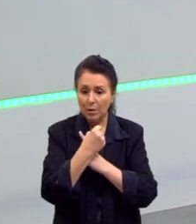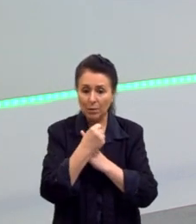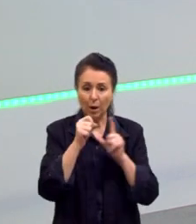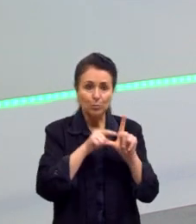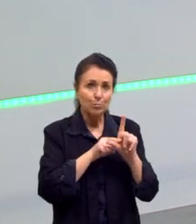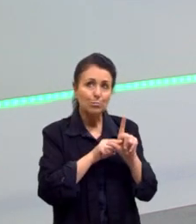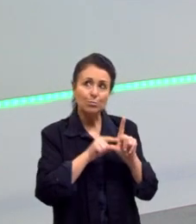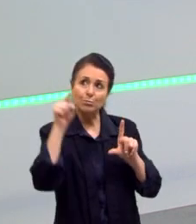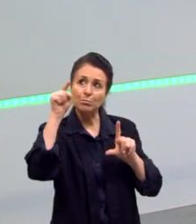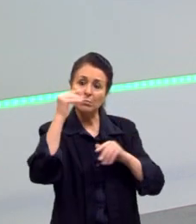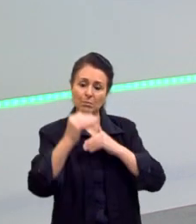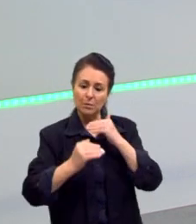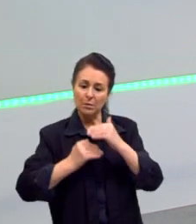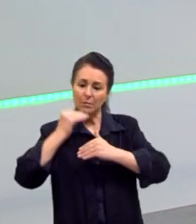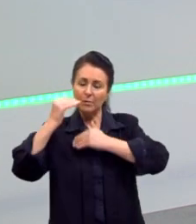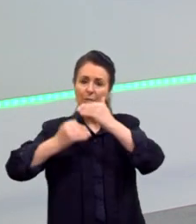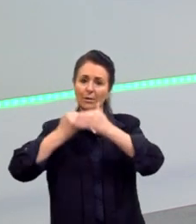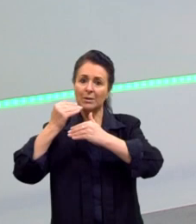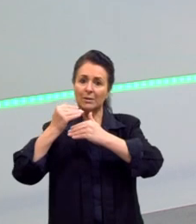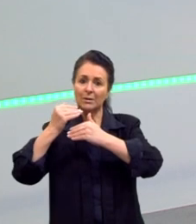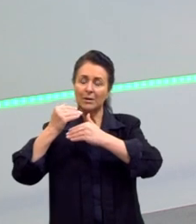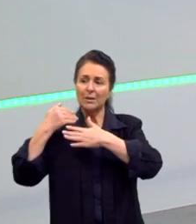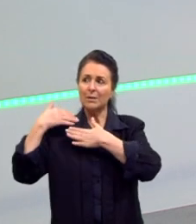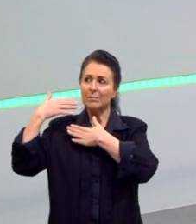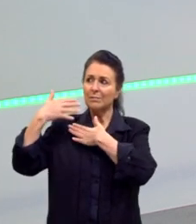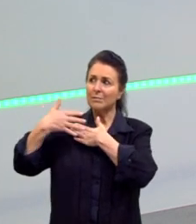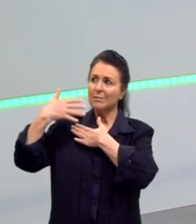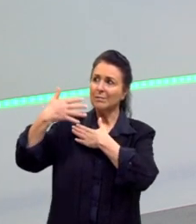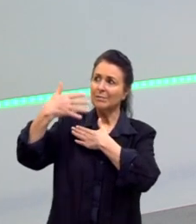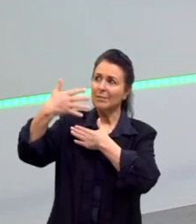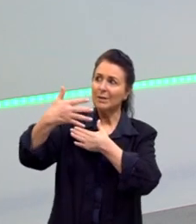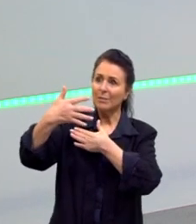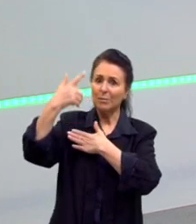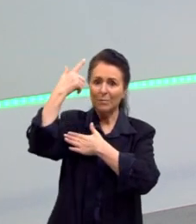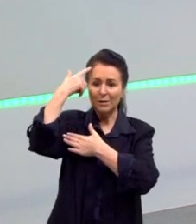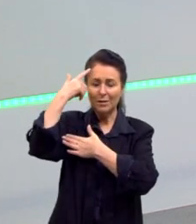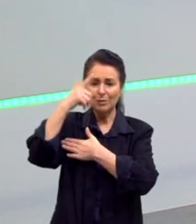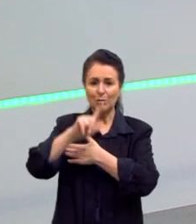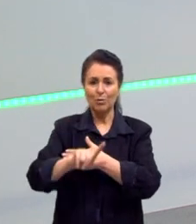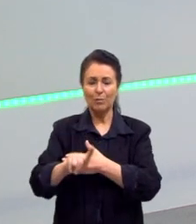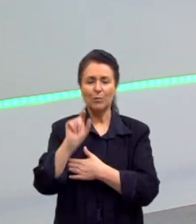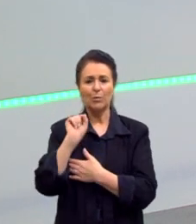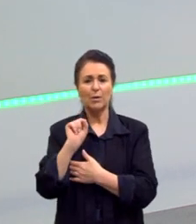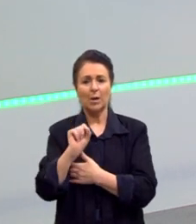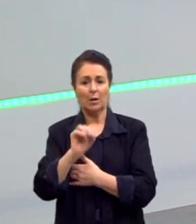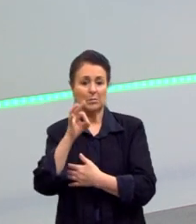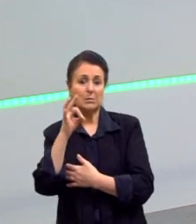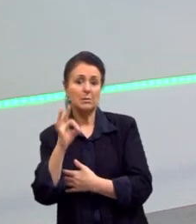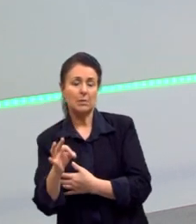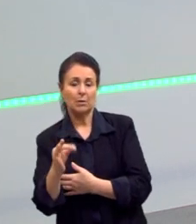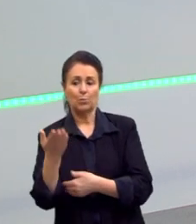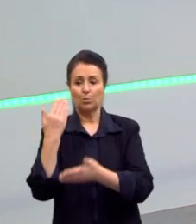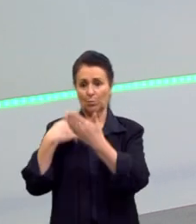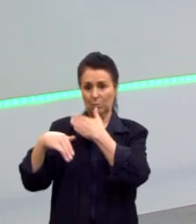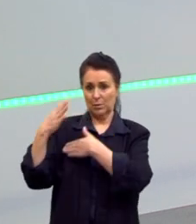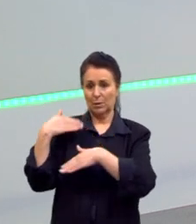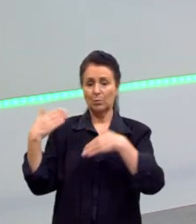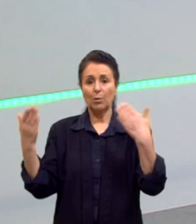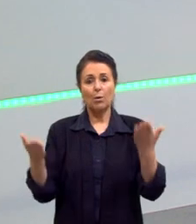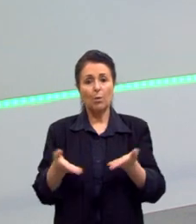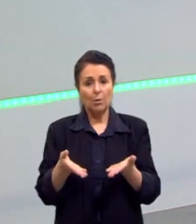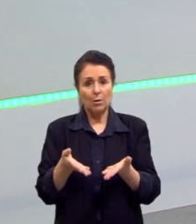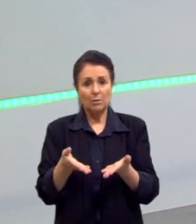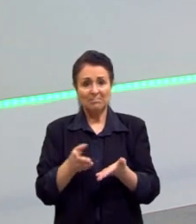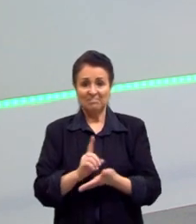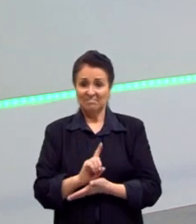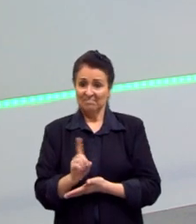evolução também nos faz repensar muitas coisas. O que era, entre aspas, correto lá no passado. Hoje já não se